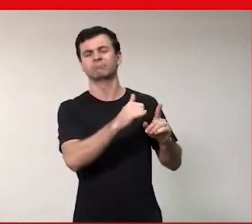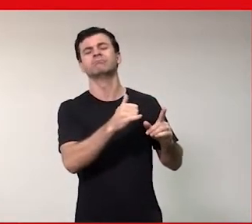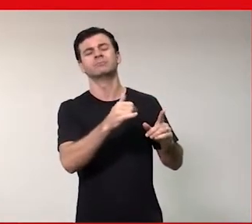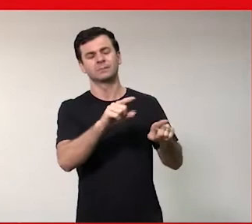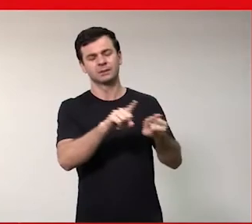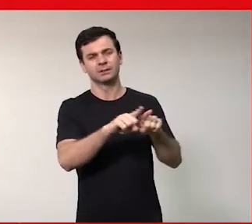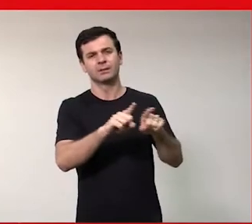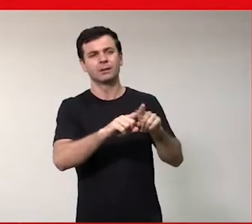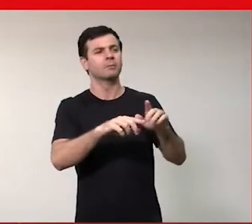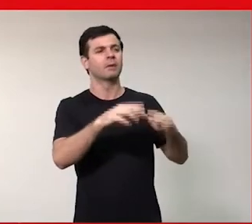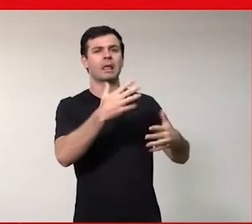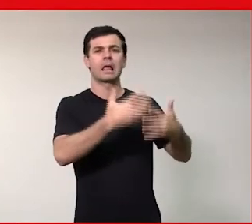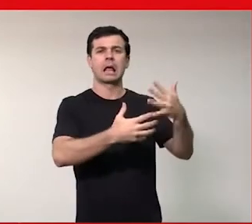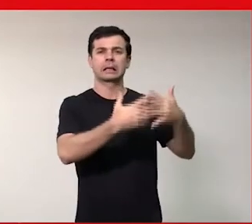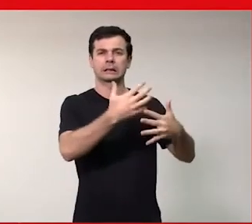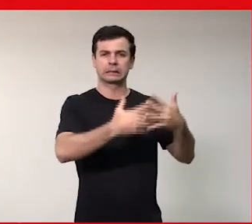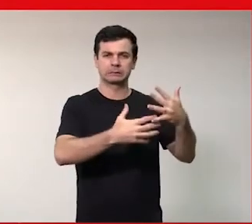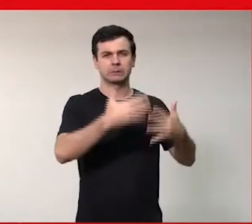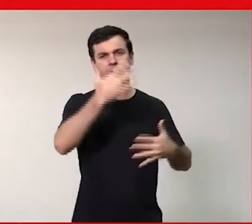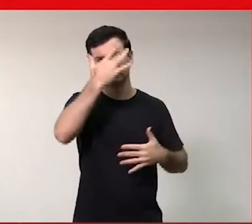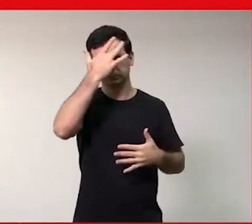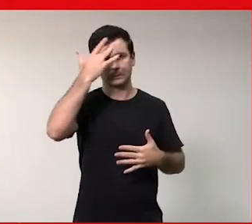atrapalha monumentalmente